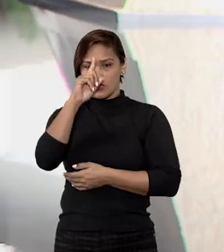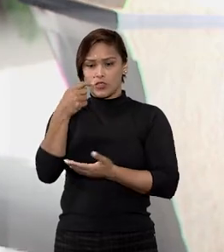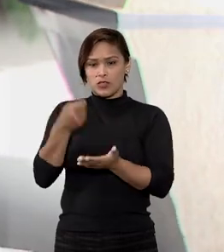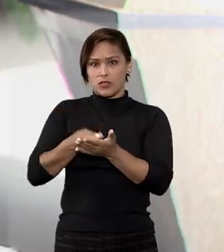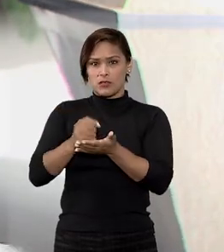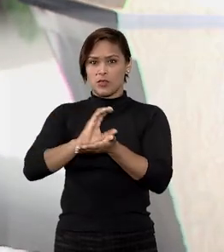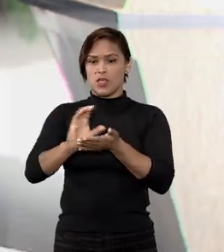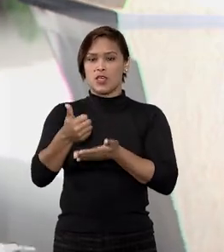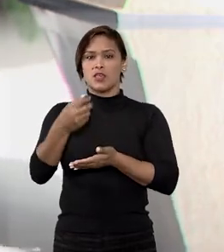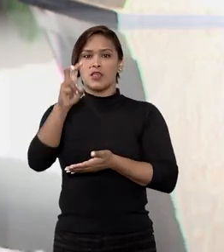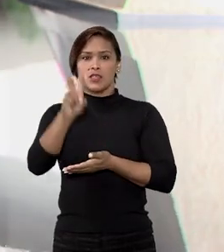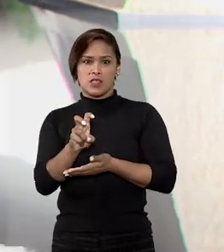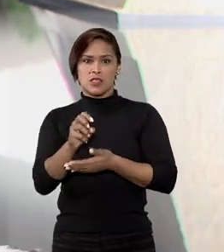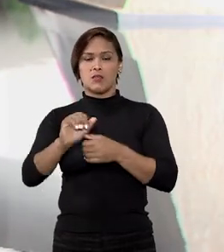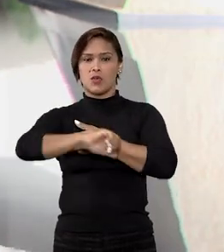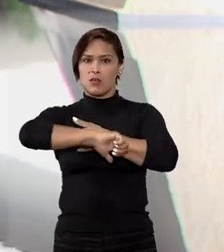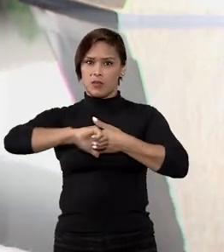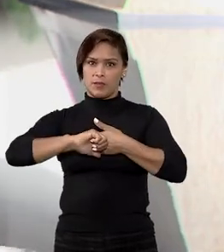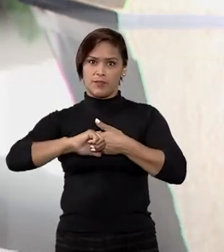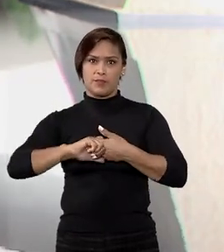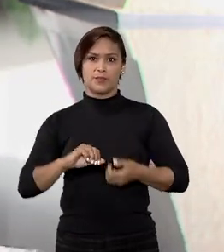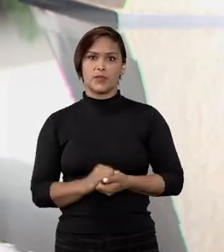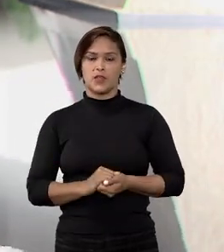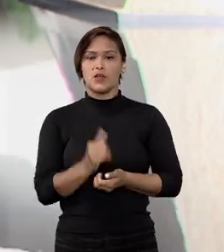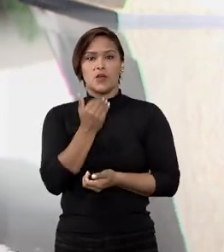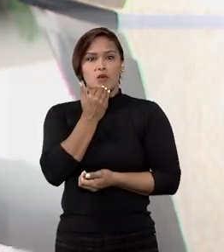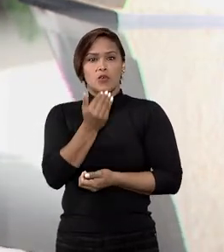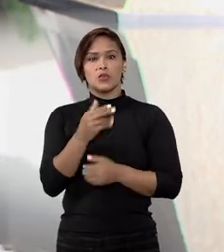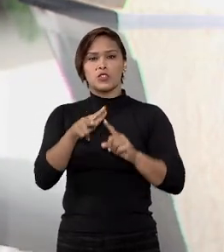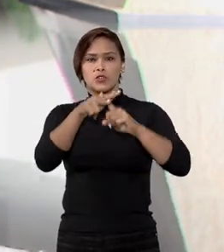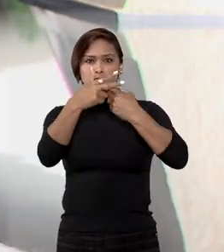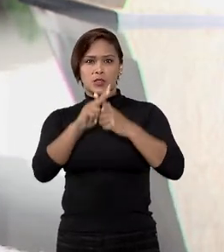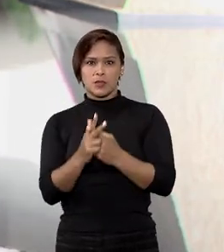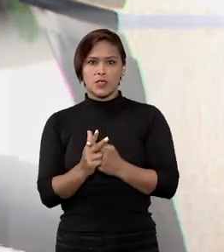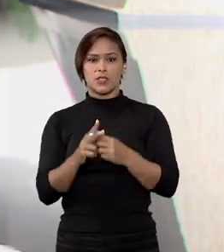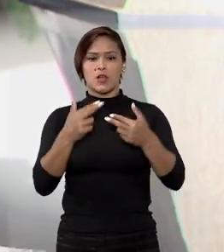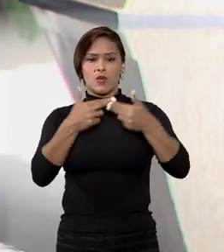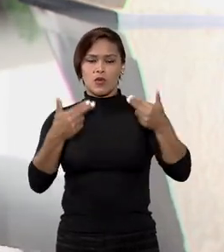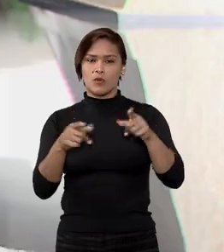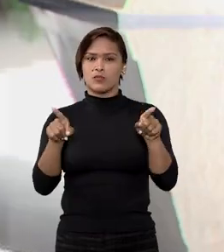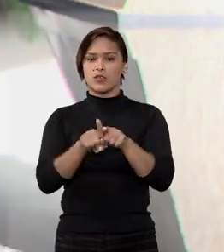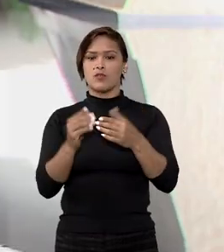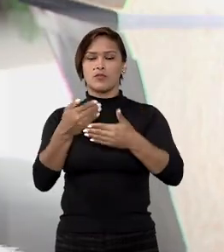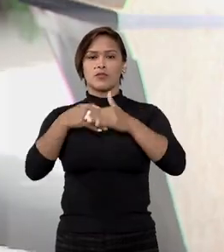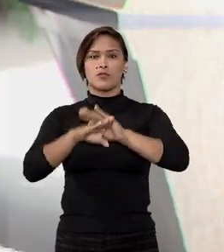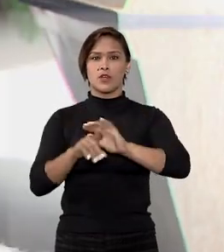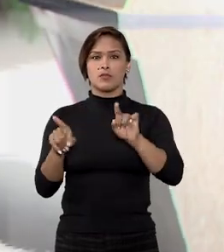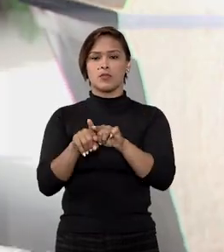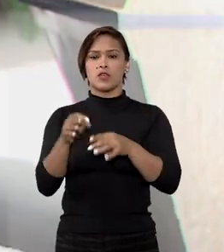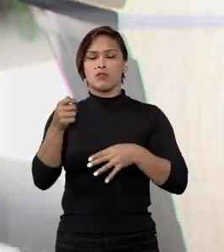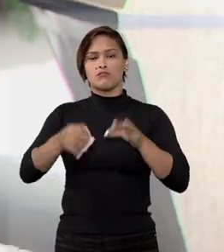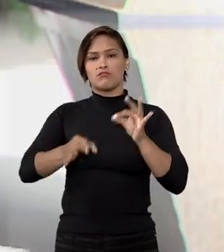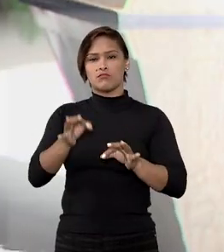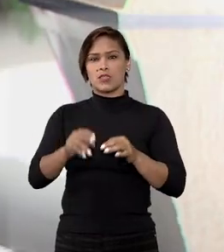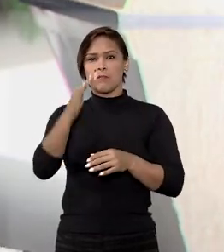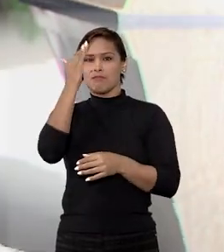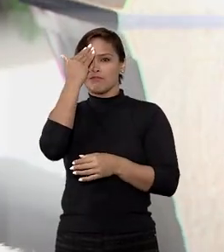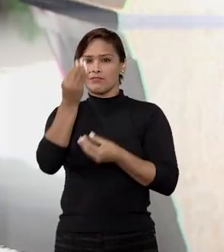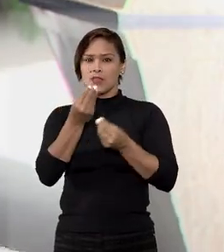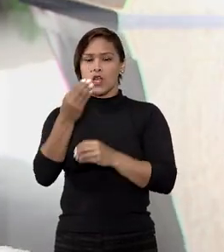R$.000 e a pagar a indenização de R$ 15.000 por danos morais. O pedido de reparação de danos materiais foi indeferido, pois o